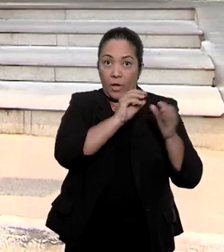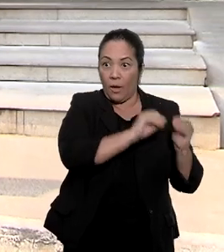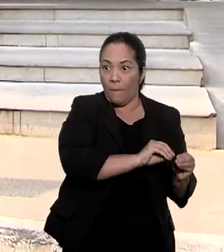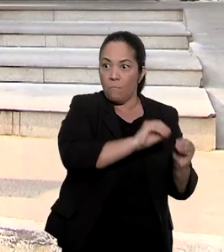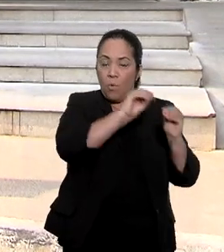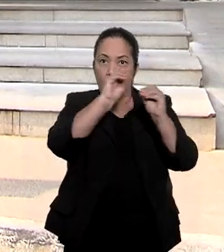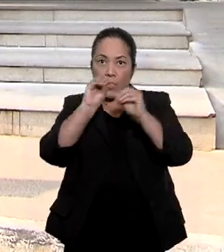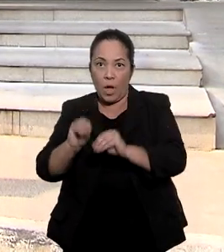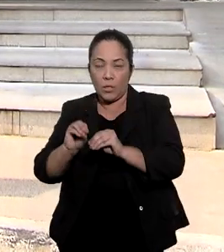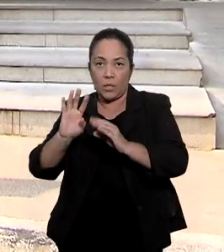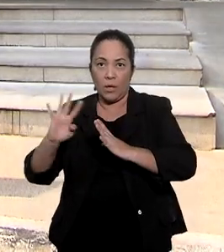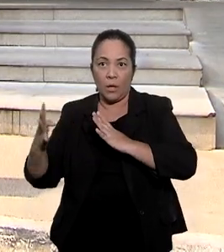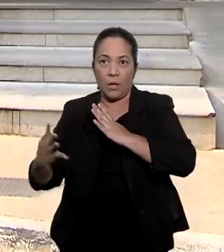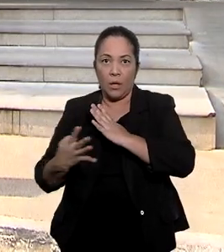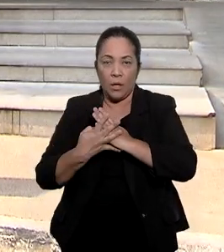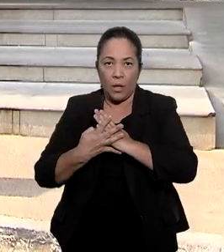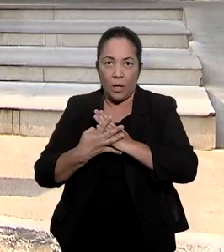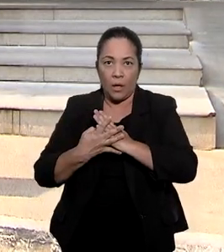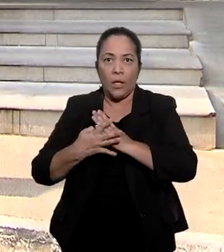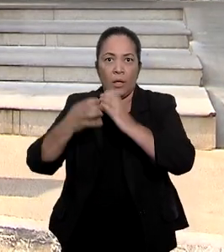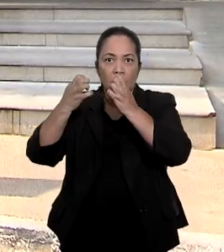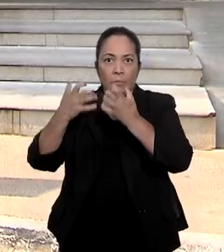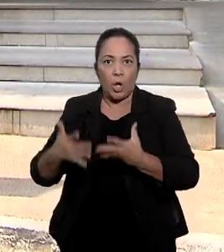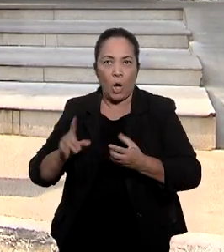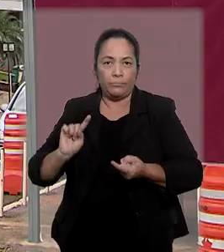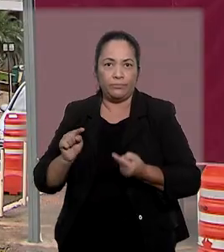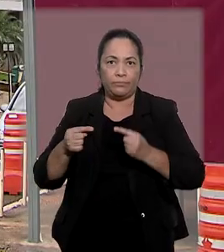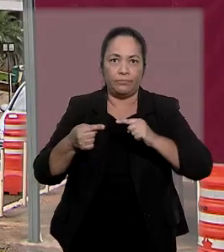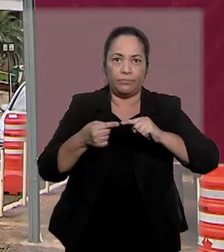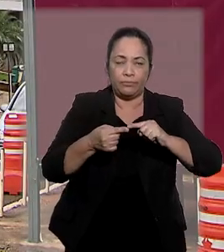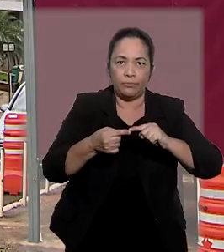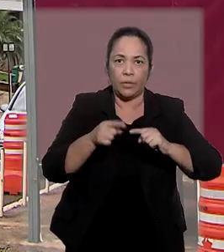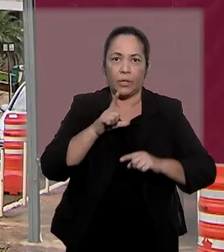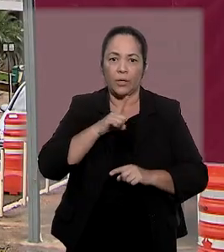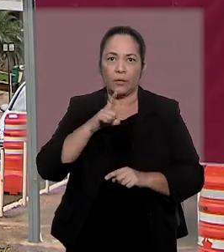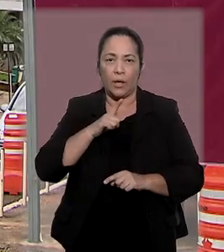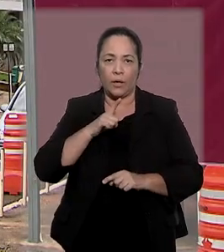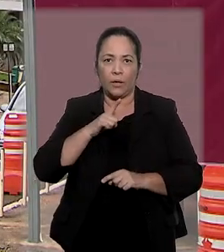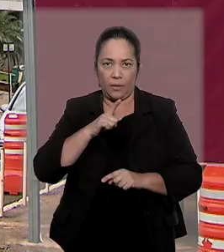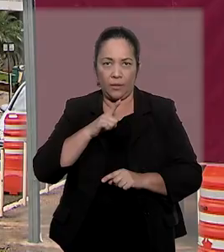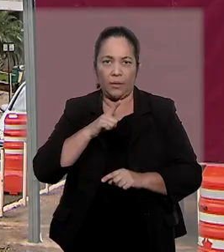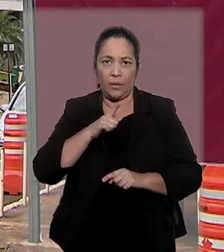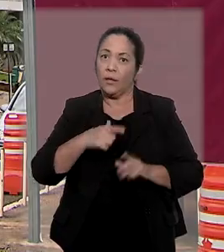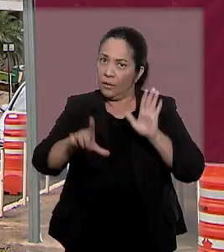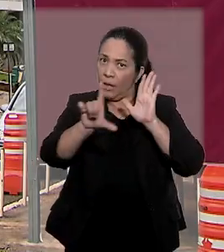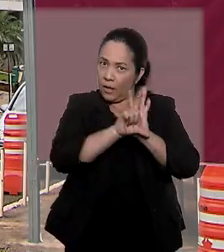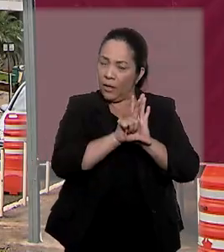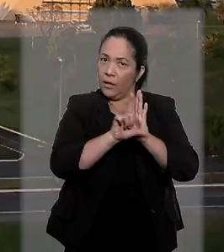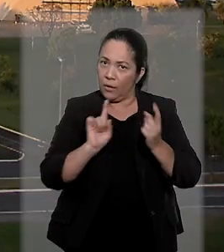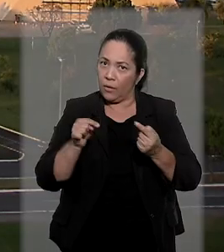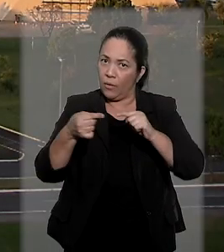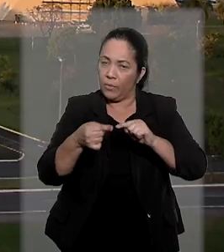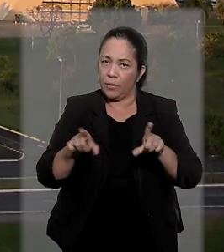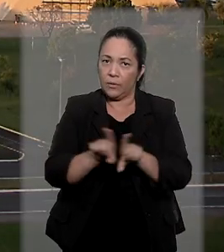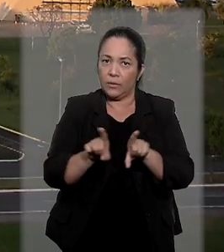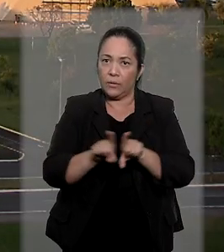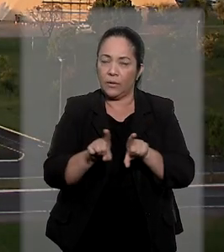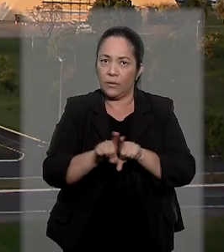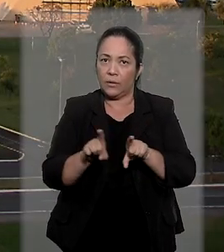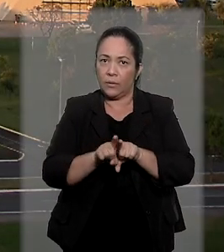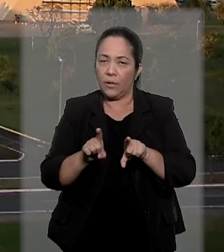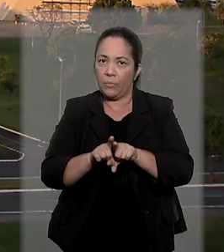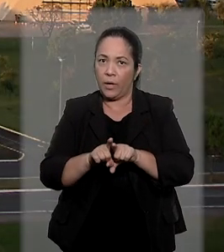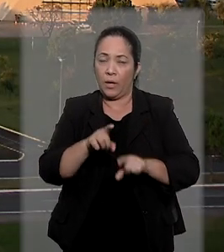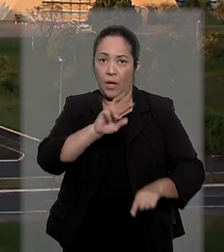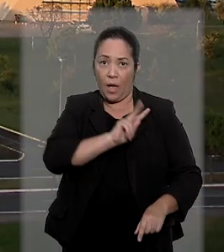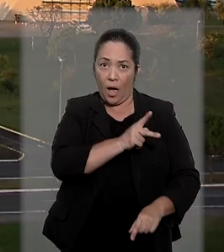por entender que a medida foi devidamente justificada e que se enquadra nas hipóteses previstas em lei. Por meio de recurso